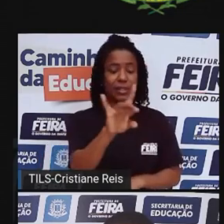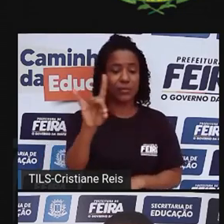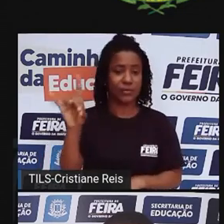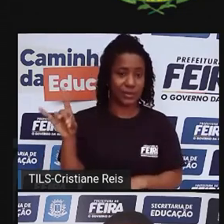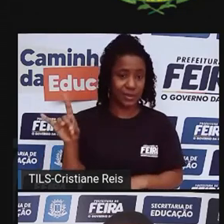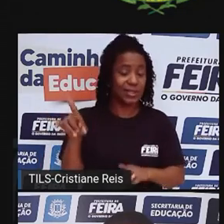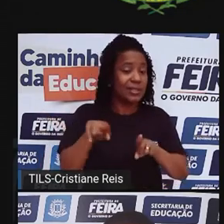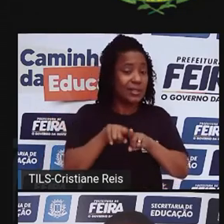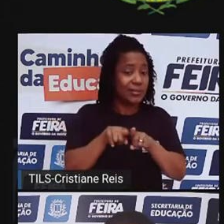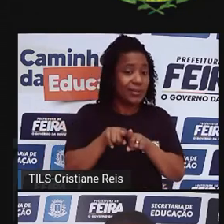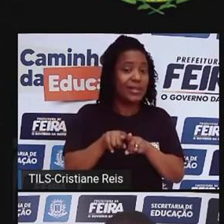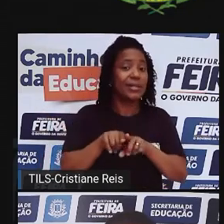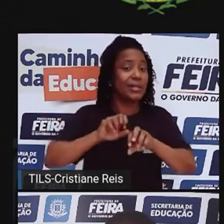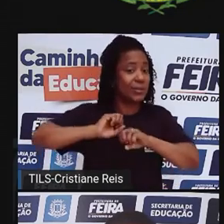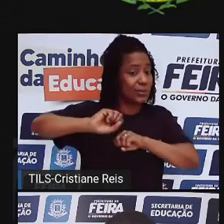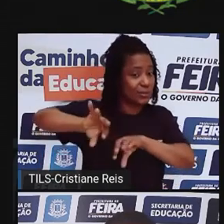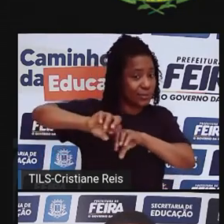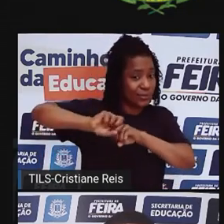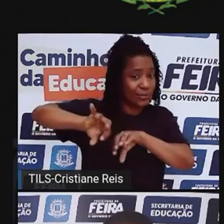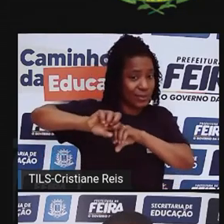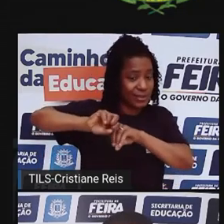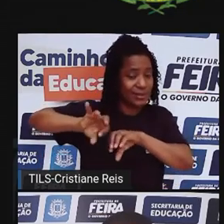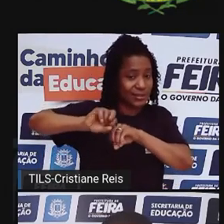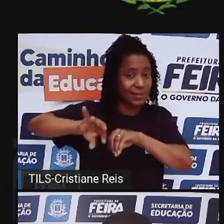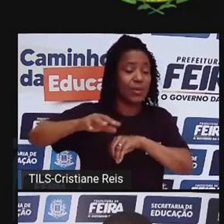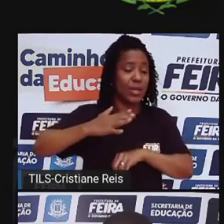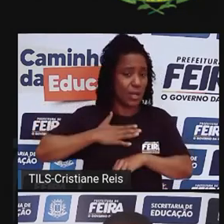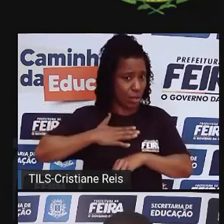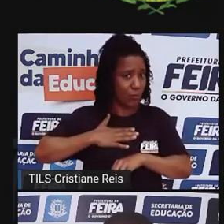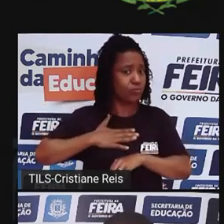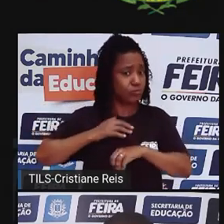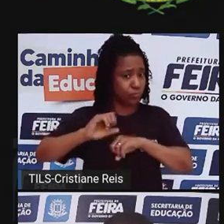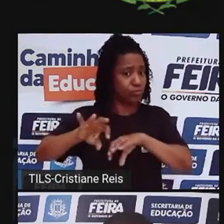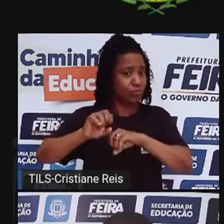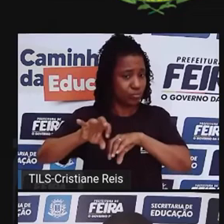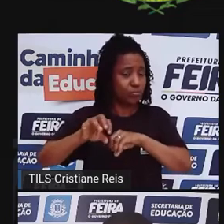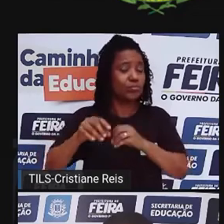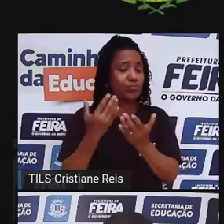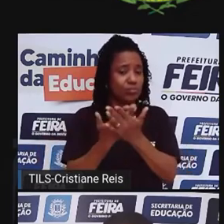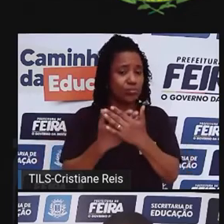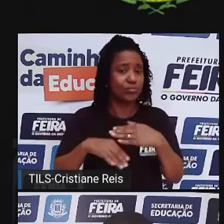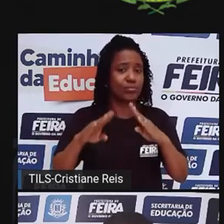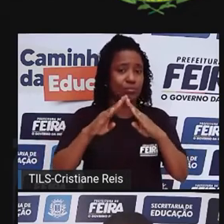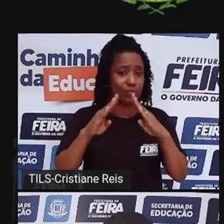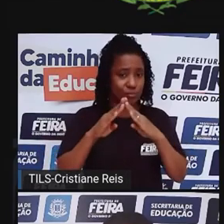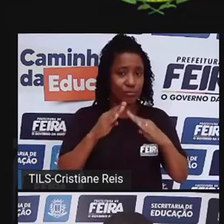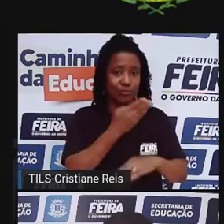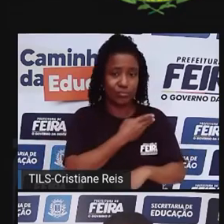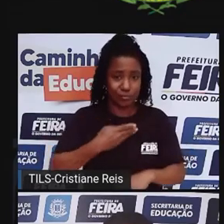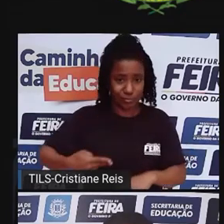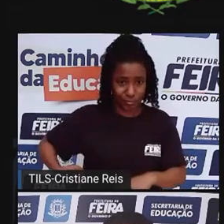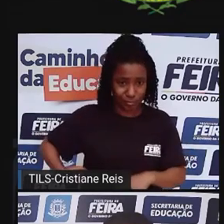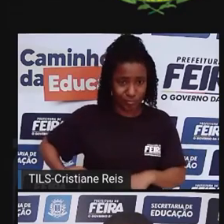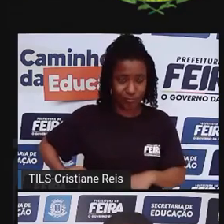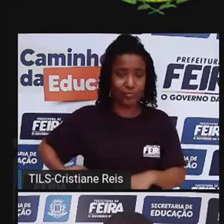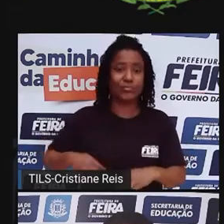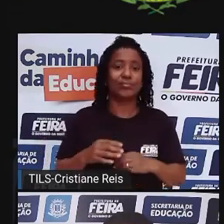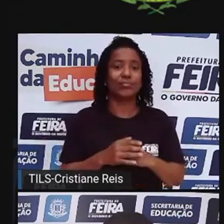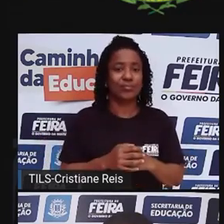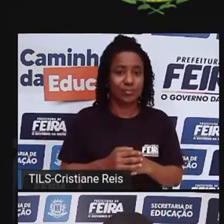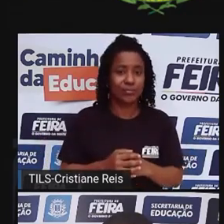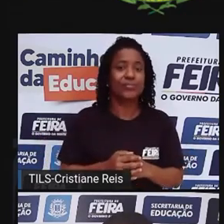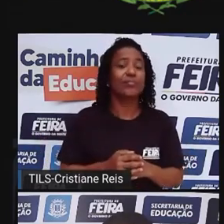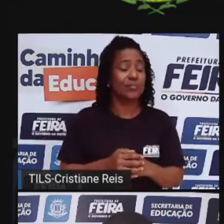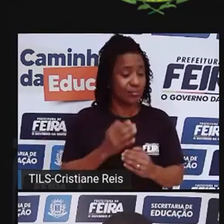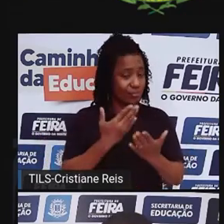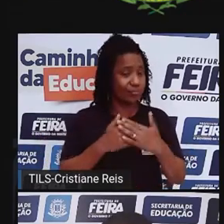libertação, eu sou fruto da educação básica, boa parte da minha vida eu estudei, básica não, boa parte da minha vida eu estudei em